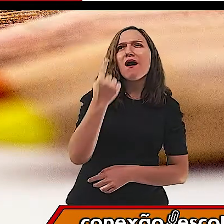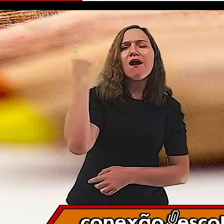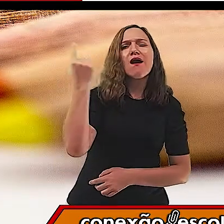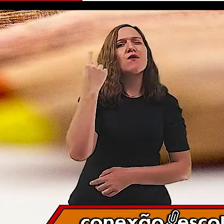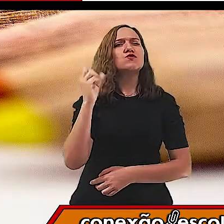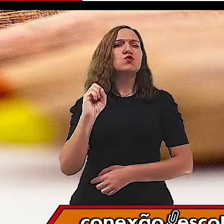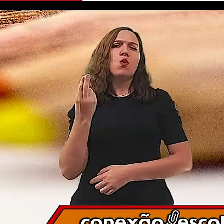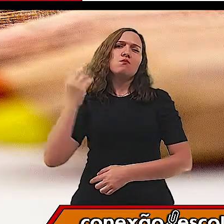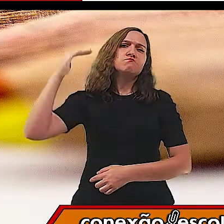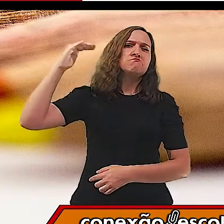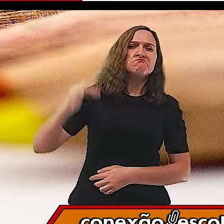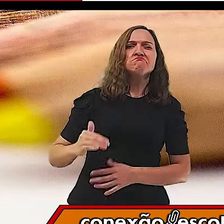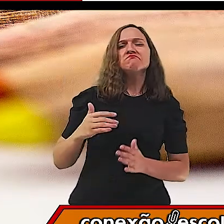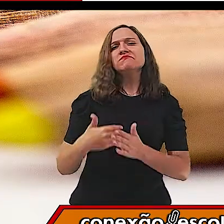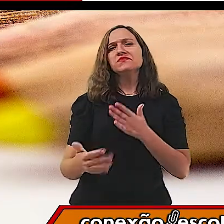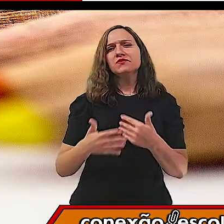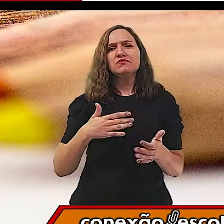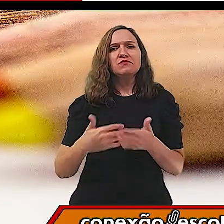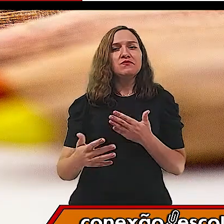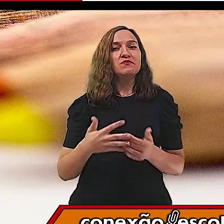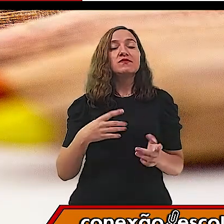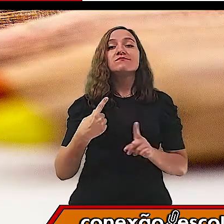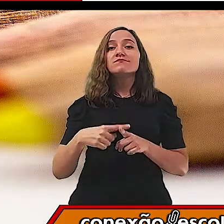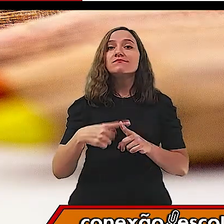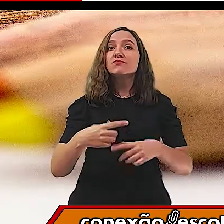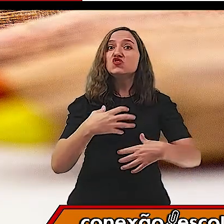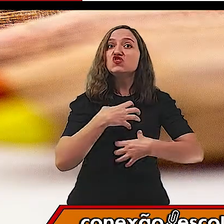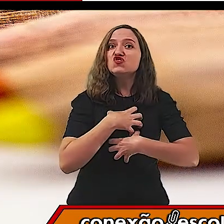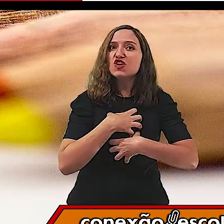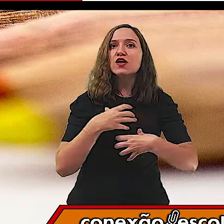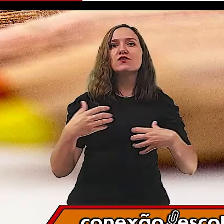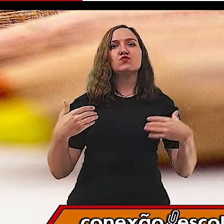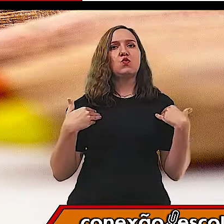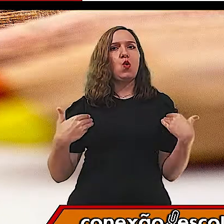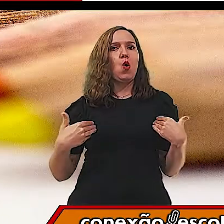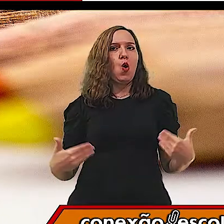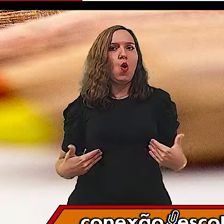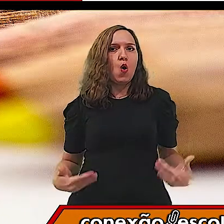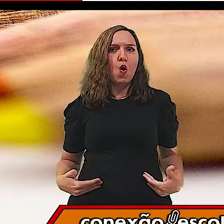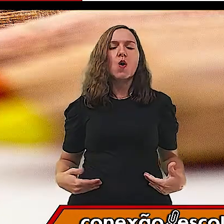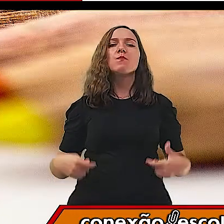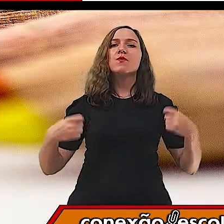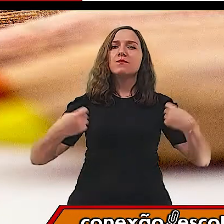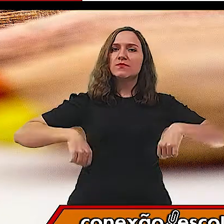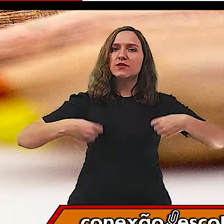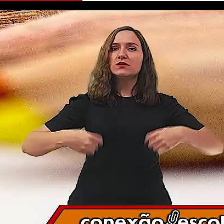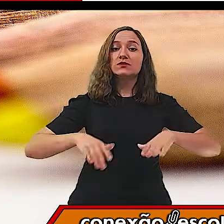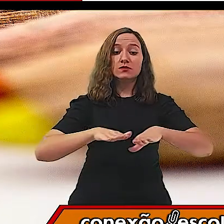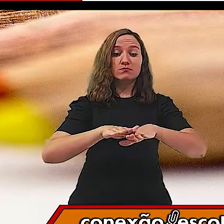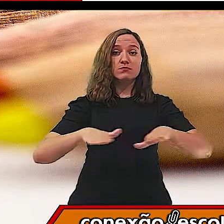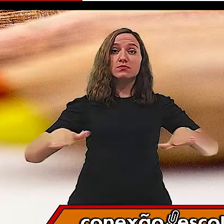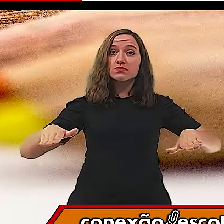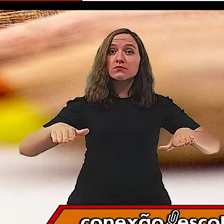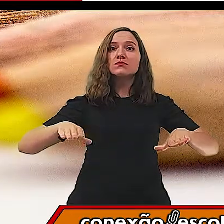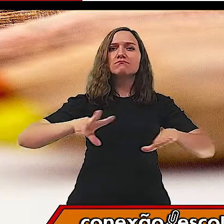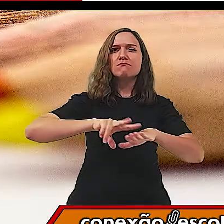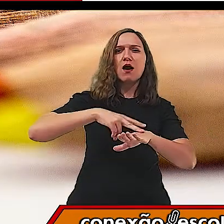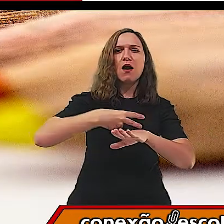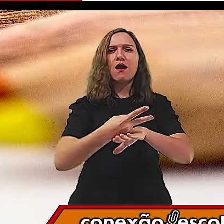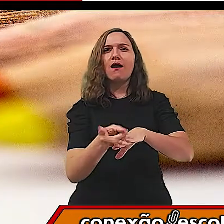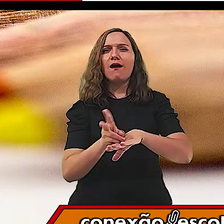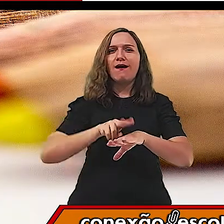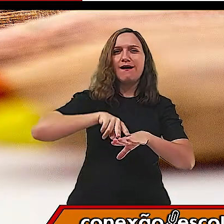O dançarino, a posição ereta do corpo dele, quando é baixo, é lá no